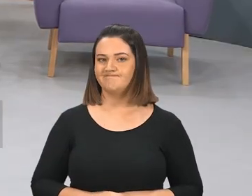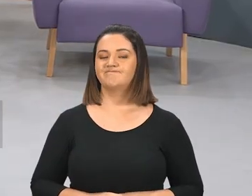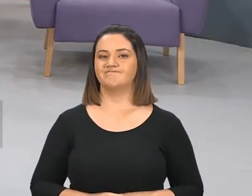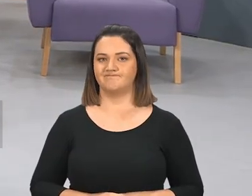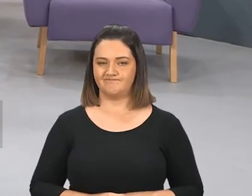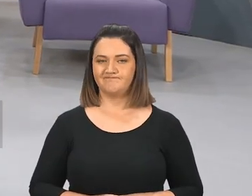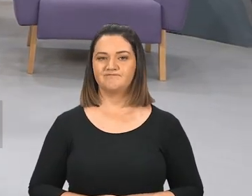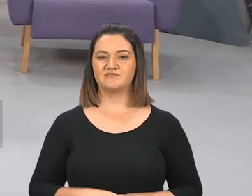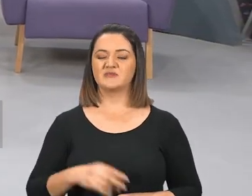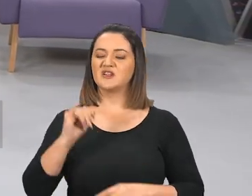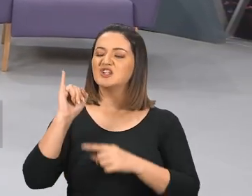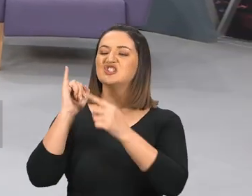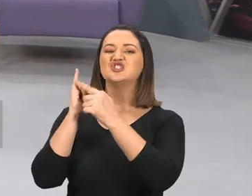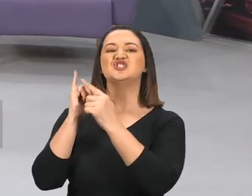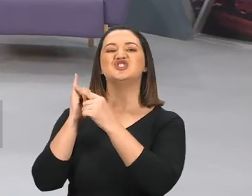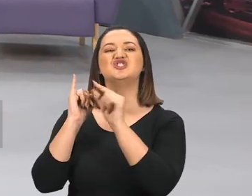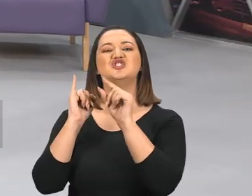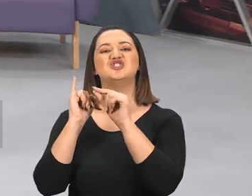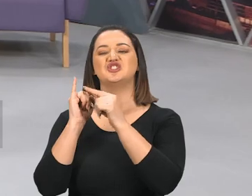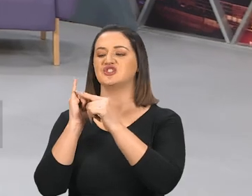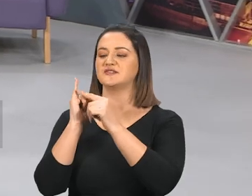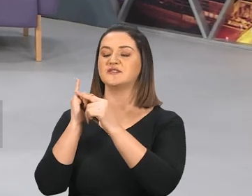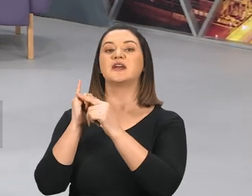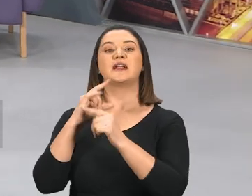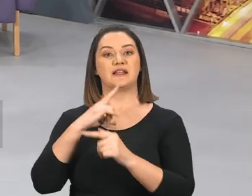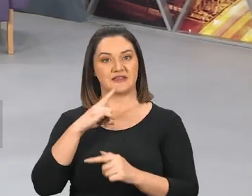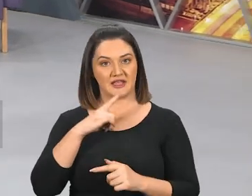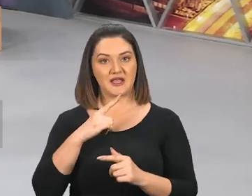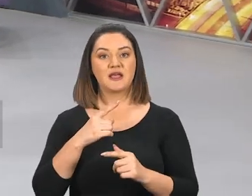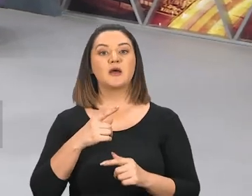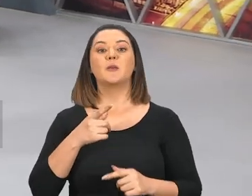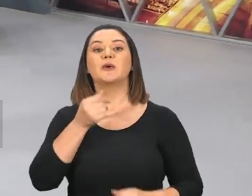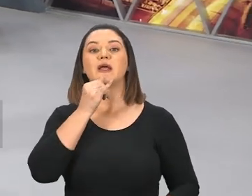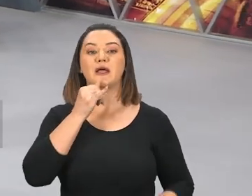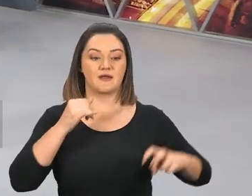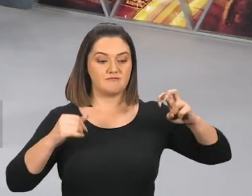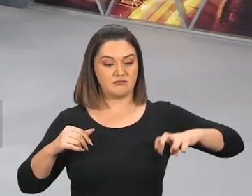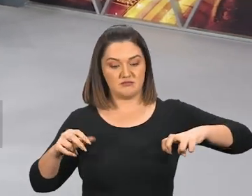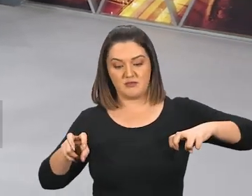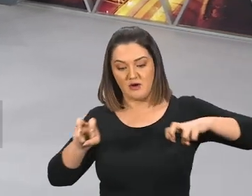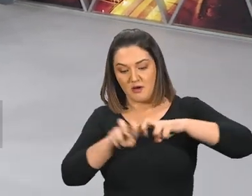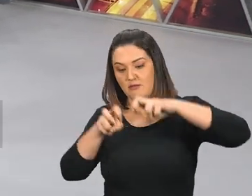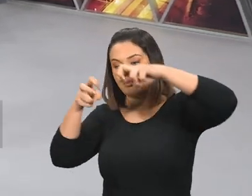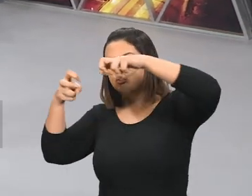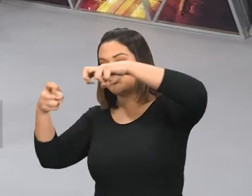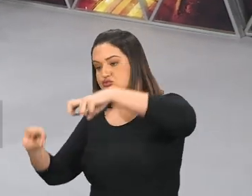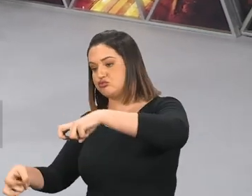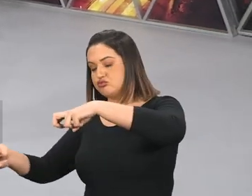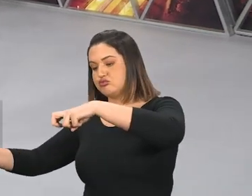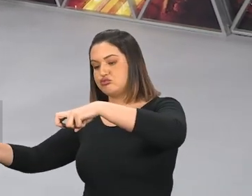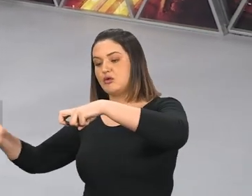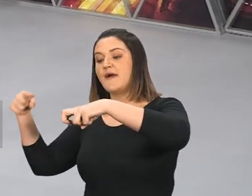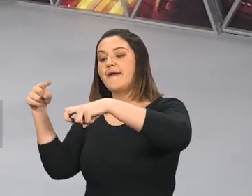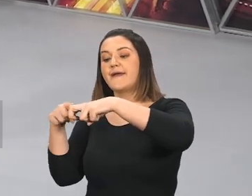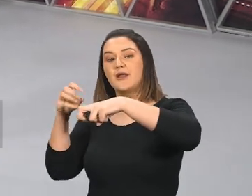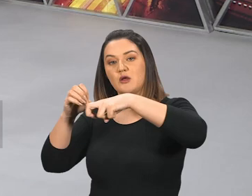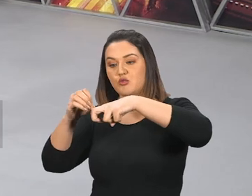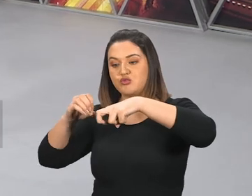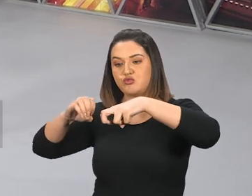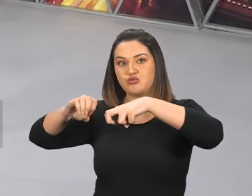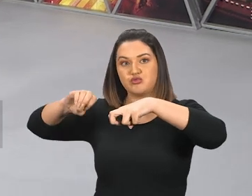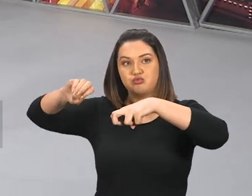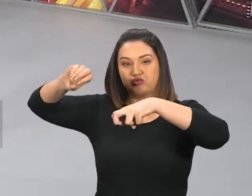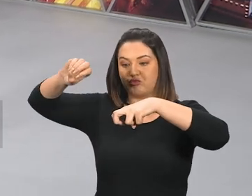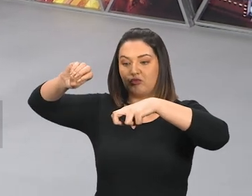Entendeu? Agora observe, Que esse chifre pequeno, Ele aparece, Quando o bode vence, E vai comemorar, E quebra o seu único